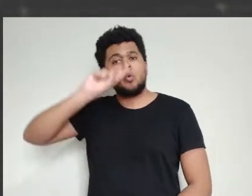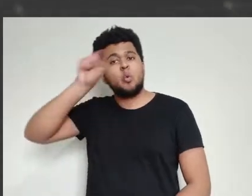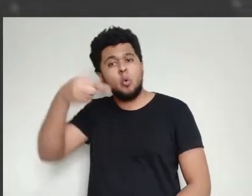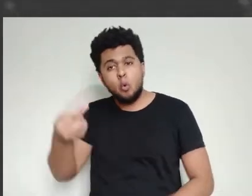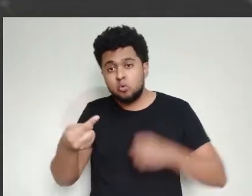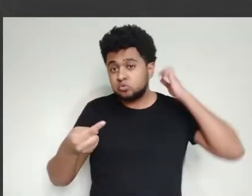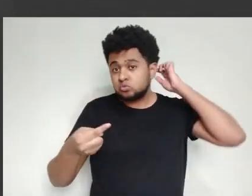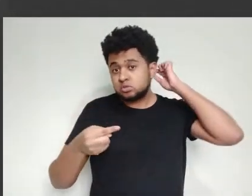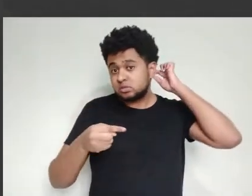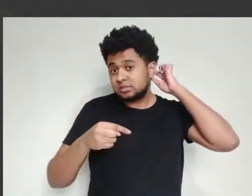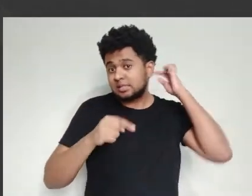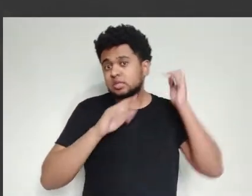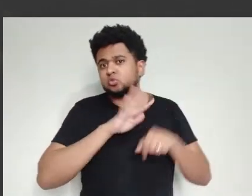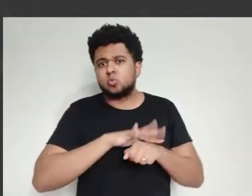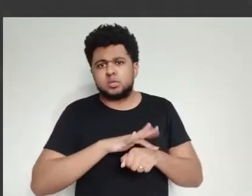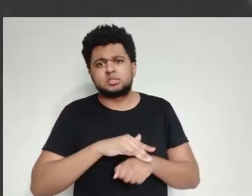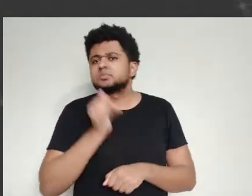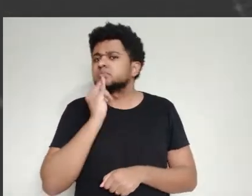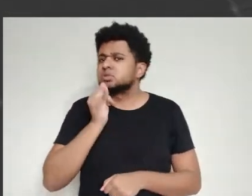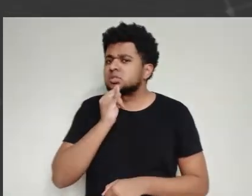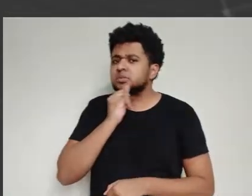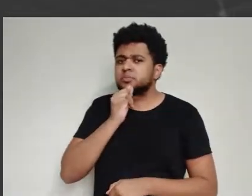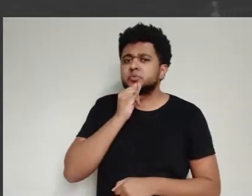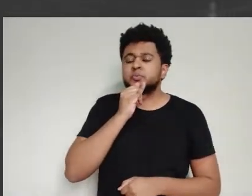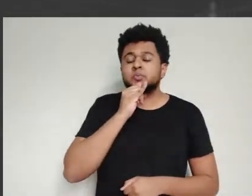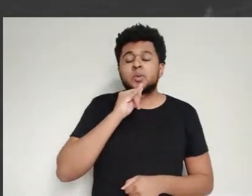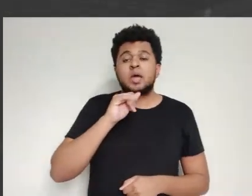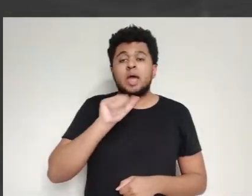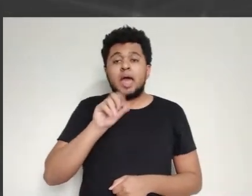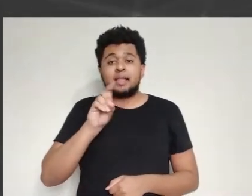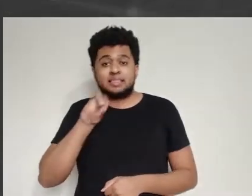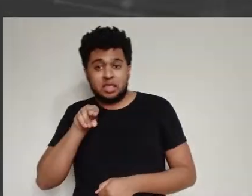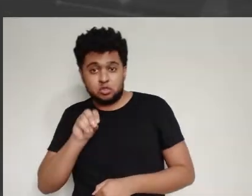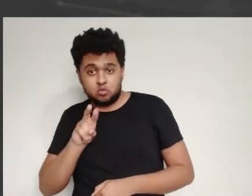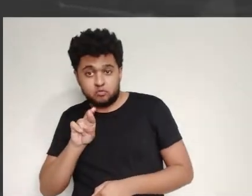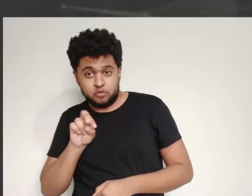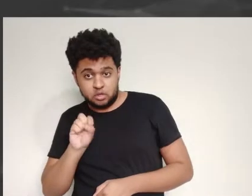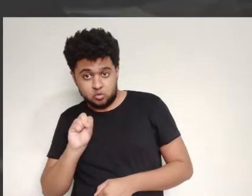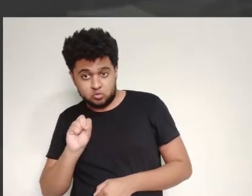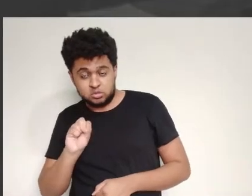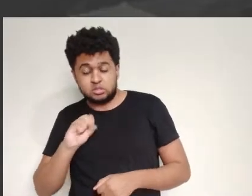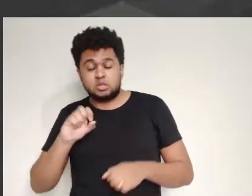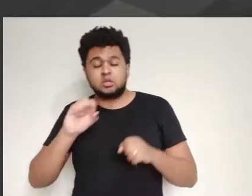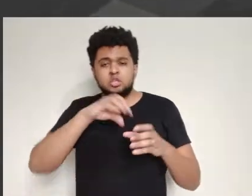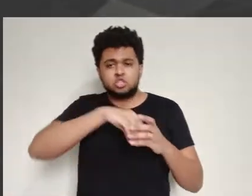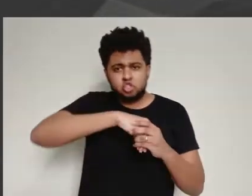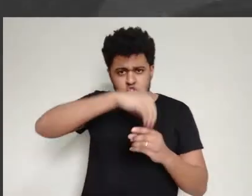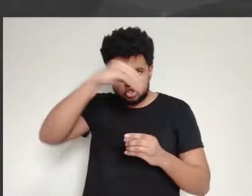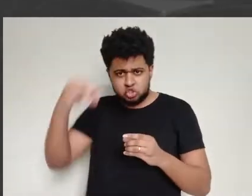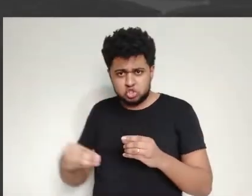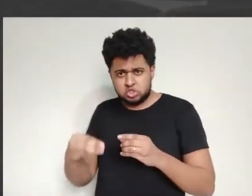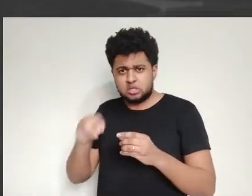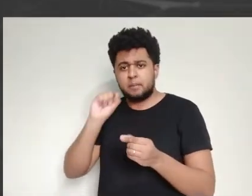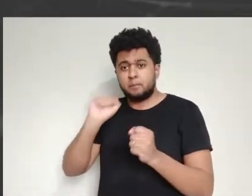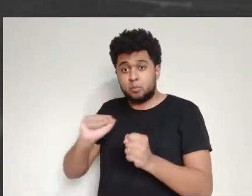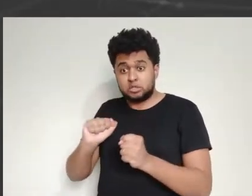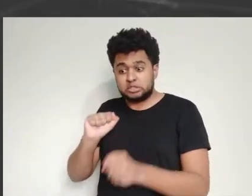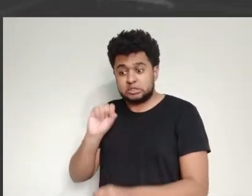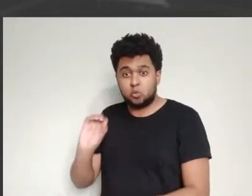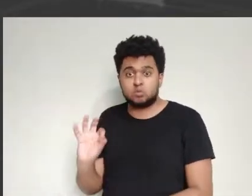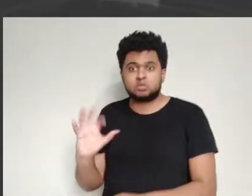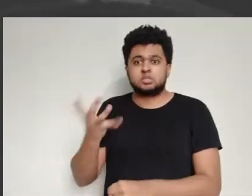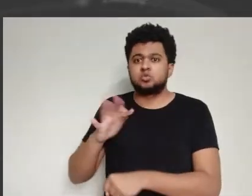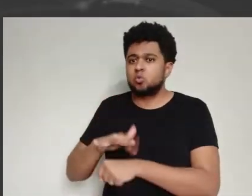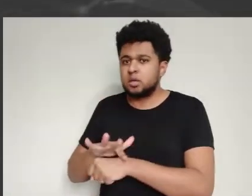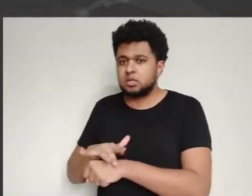parte externa dessa membrana e usaria isso como vacina. Então, nós temos vacinas de vetores virais.